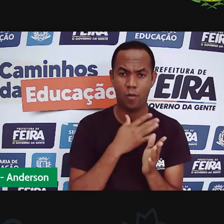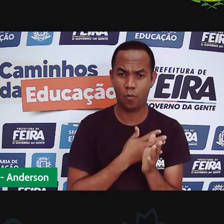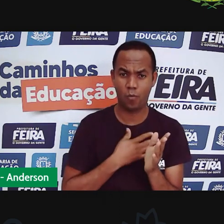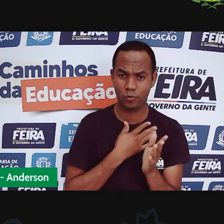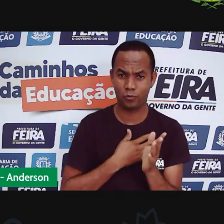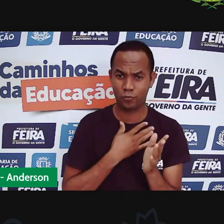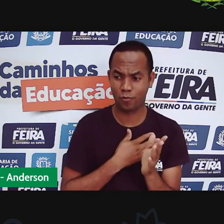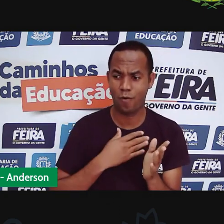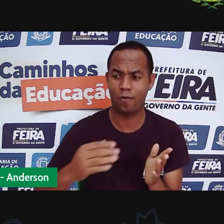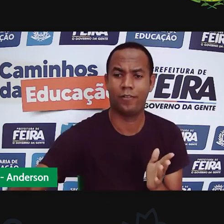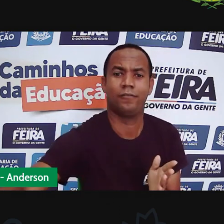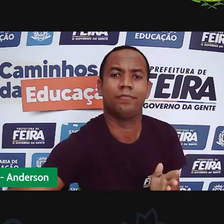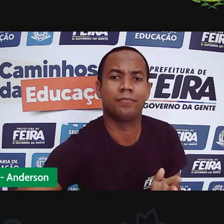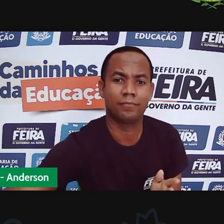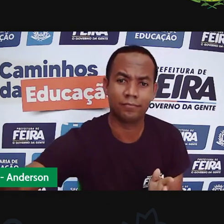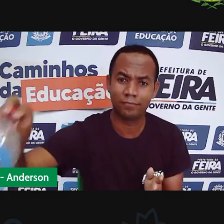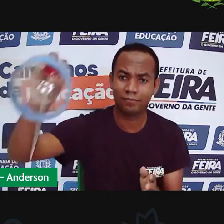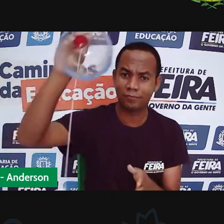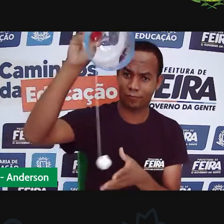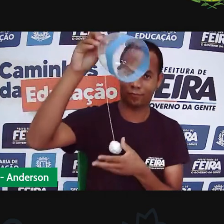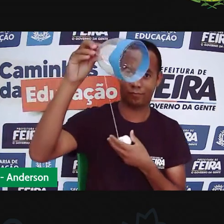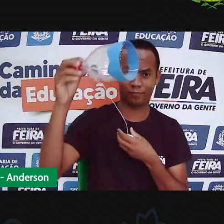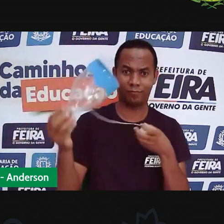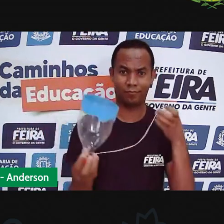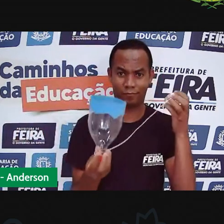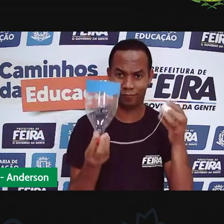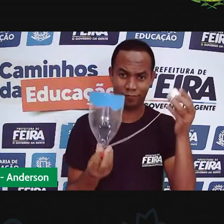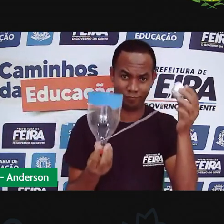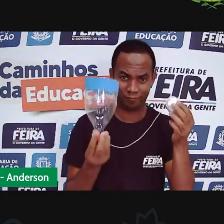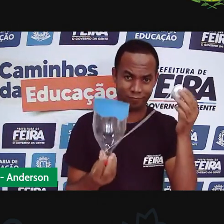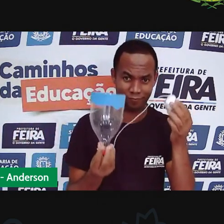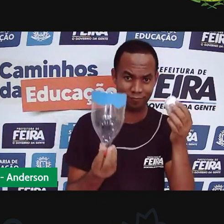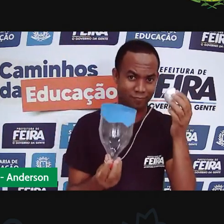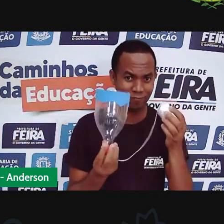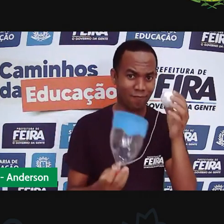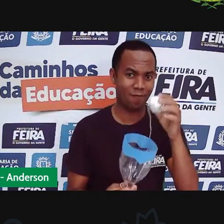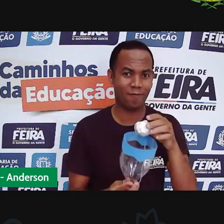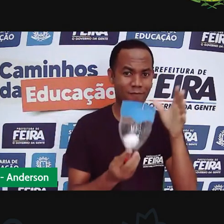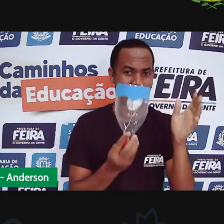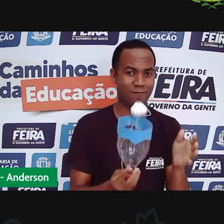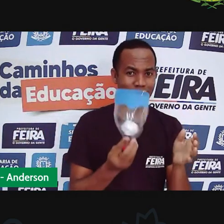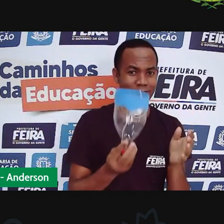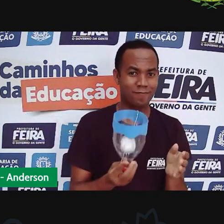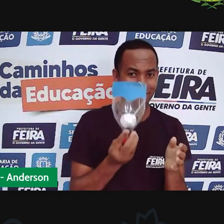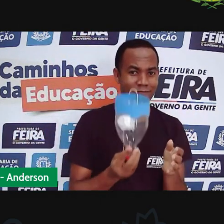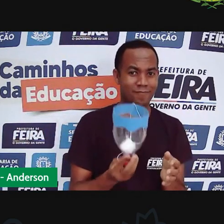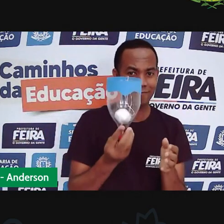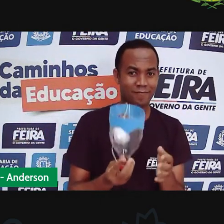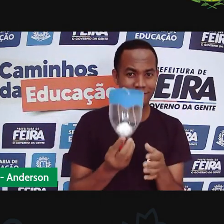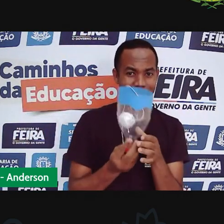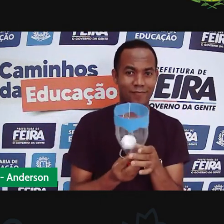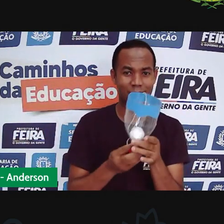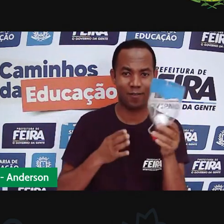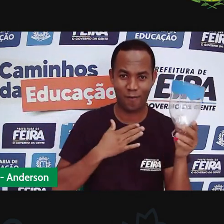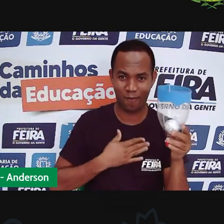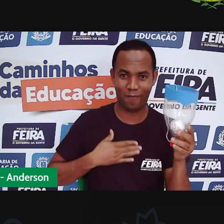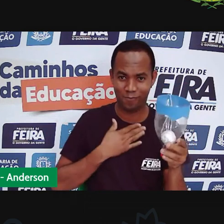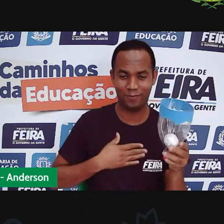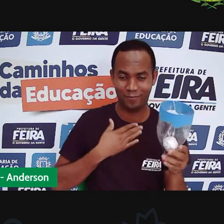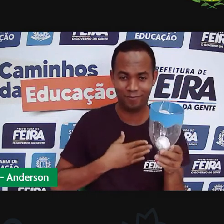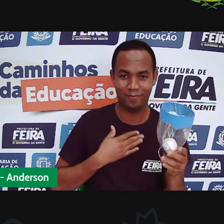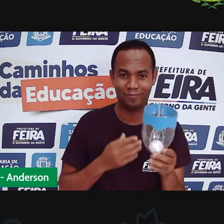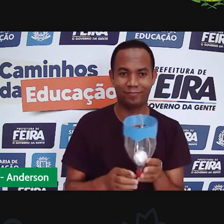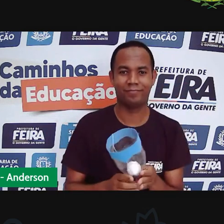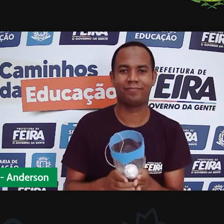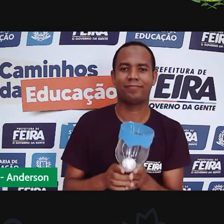brinquedinho maravilhoso com o PRO? Maria e Anderson. Anderson ainda tá brincando ali, ó. Demorou pra acertar. Vocês perceberam que